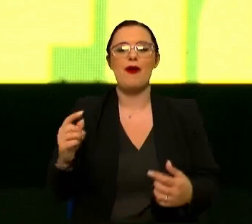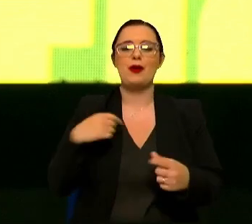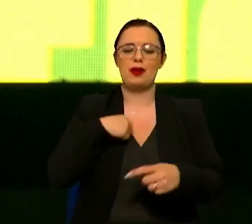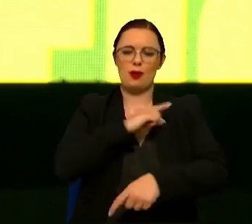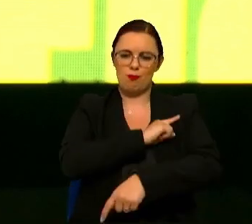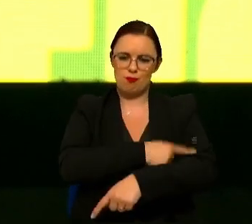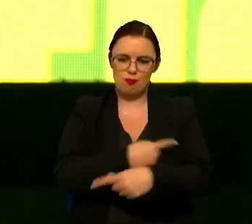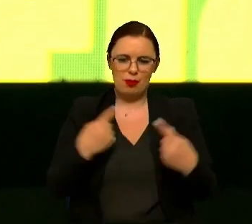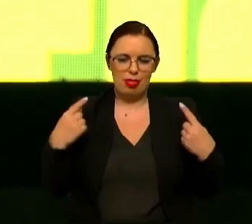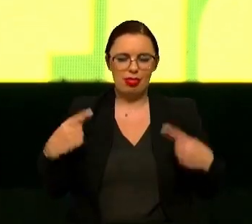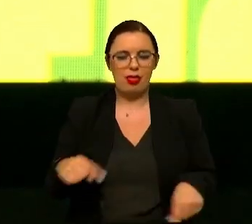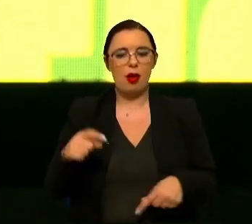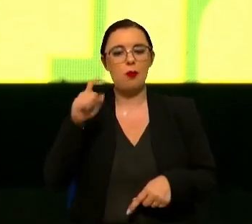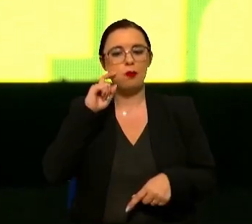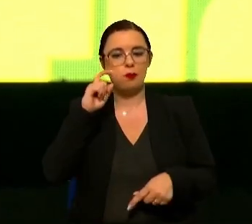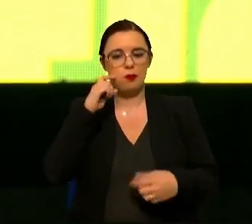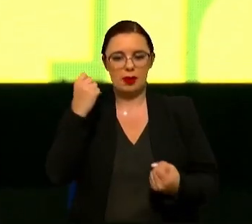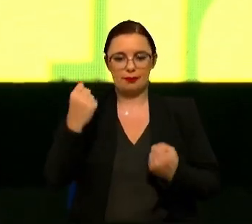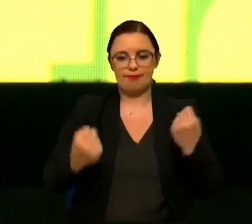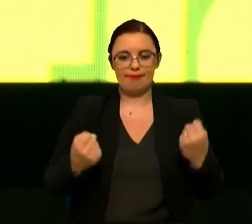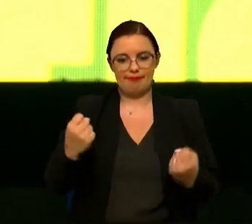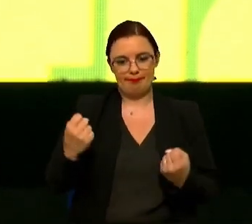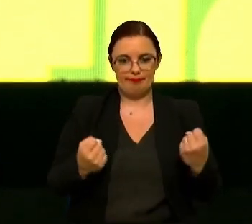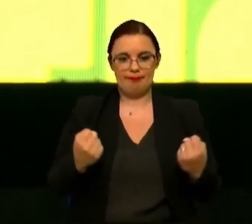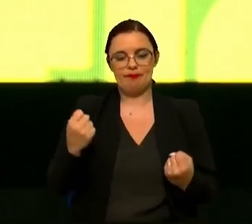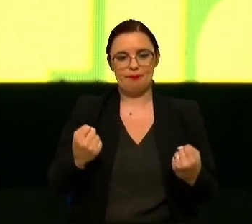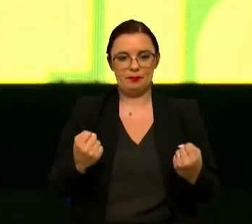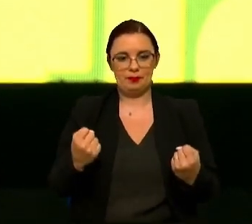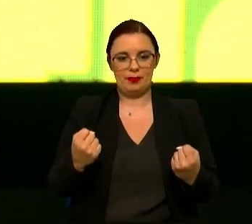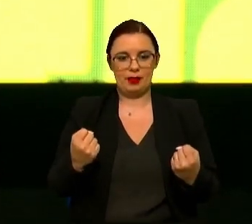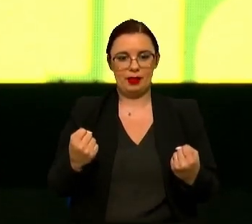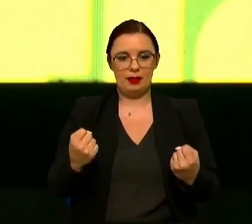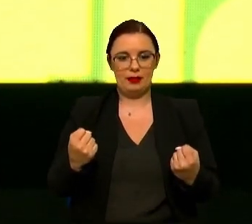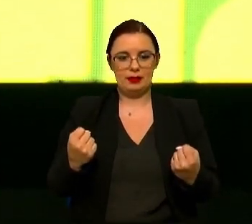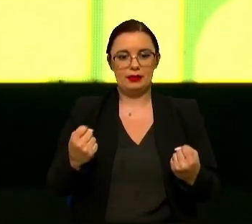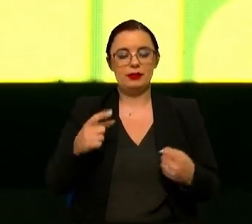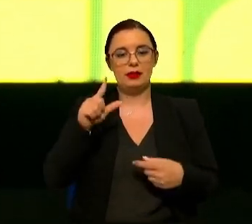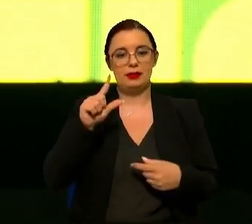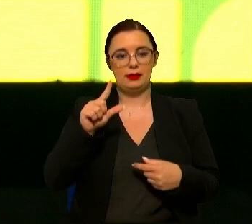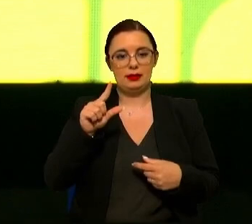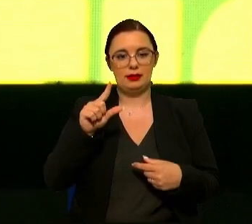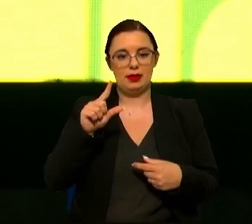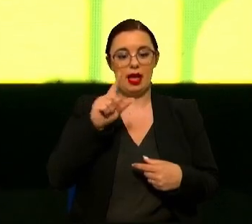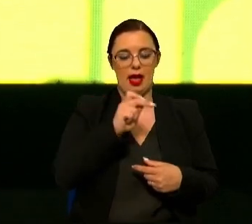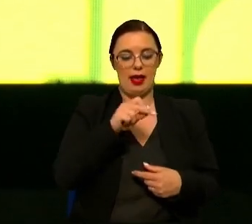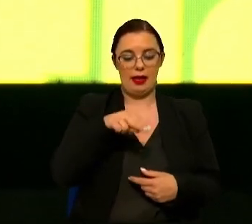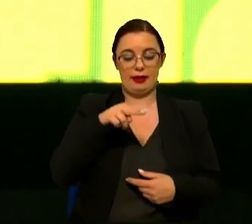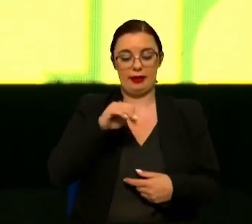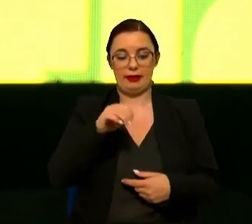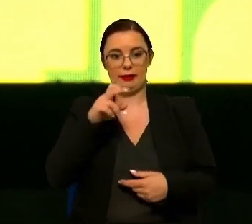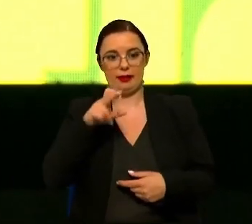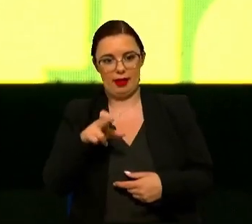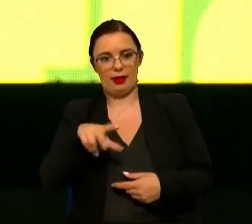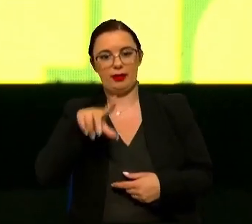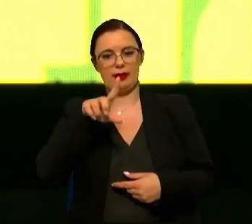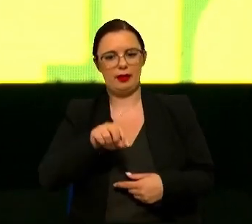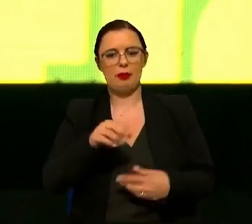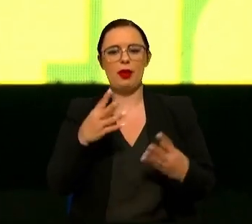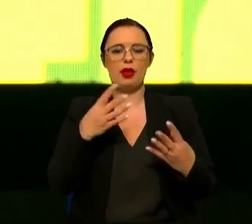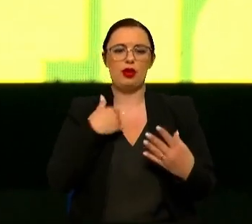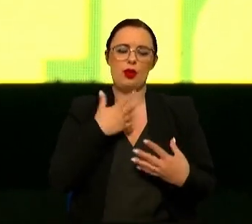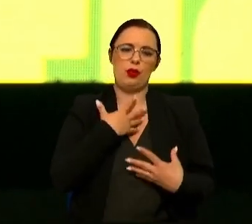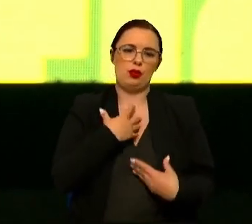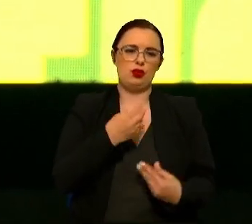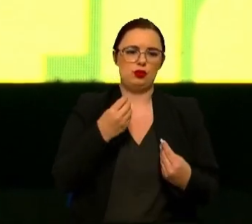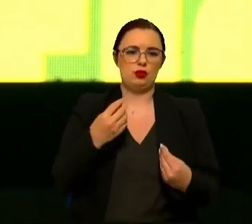pela segurança rodoviária, pela ANSR e, portanto, tenho muito gosto